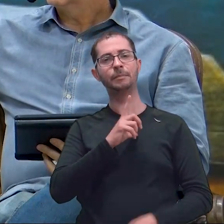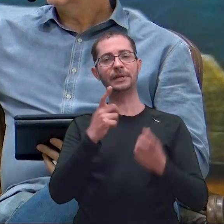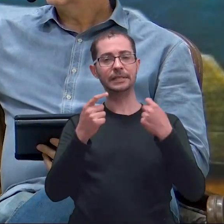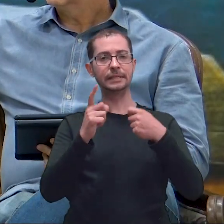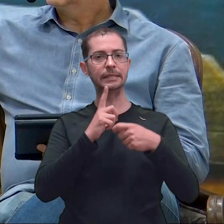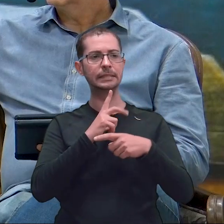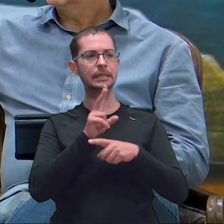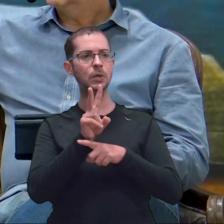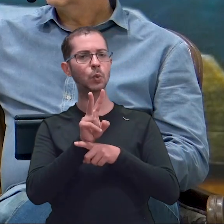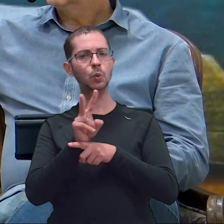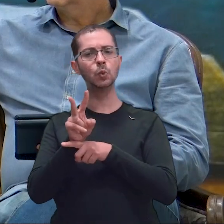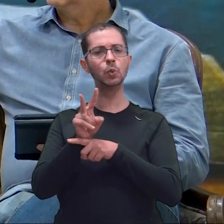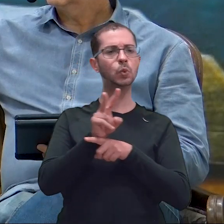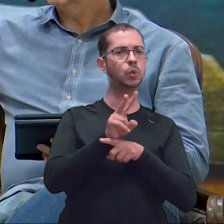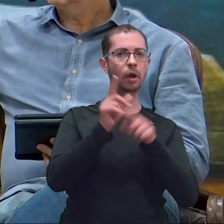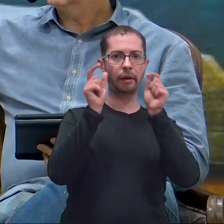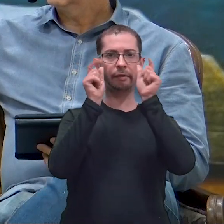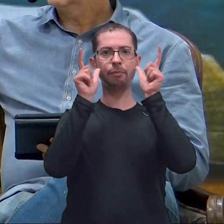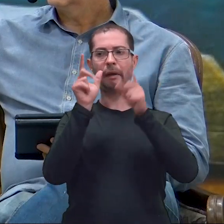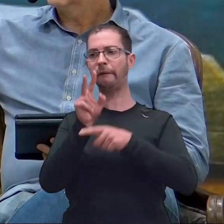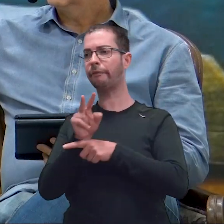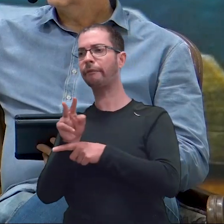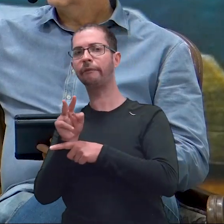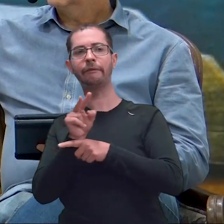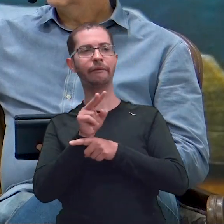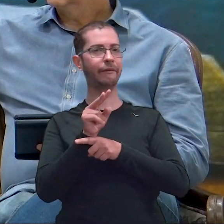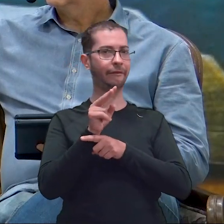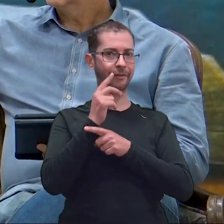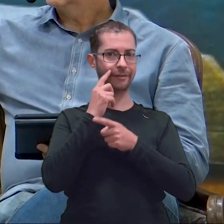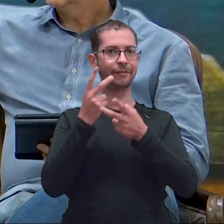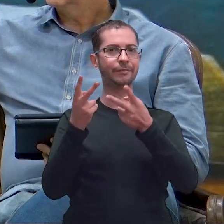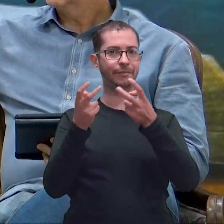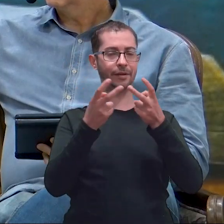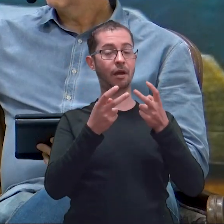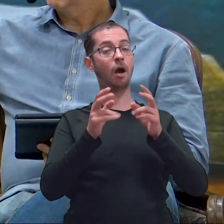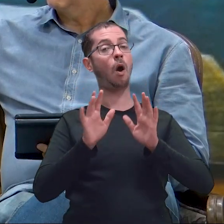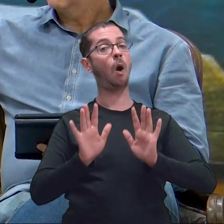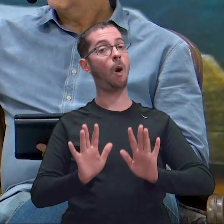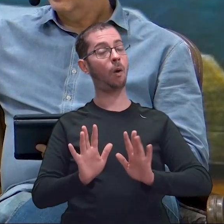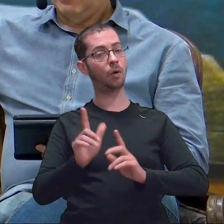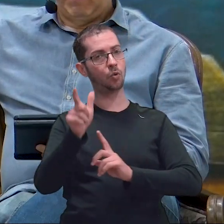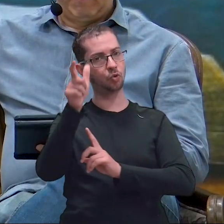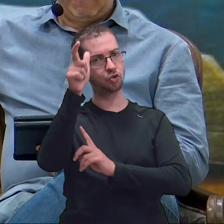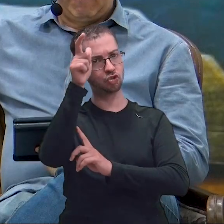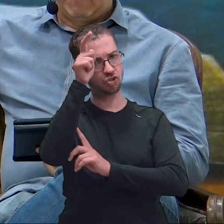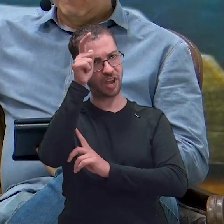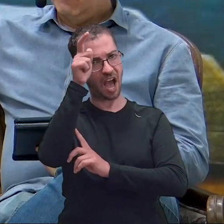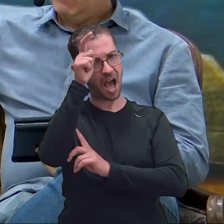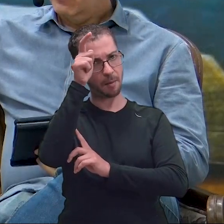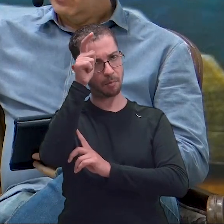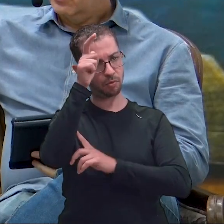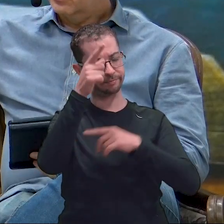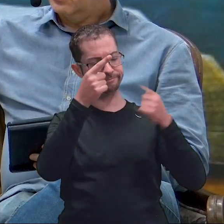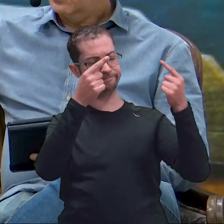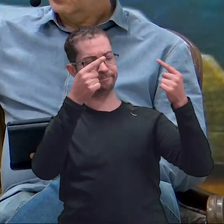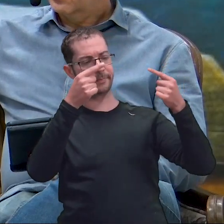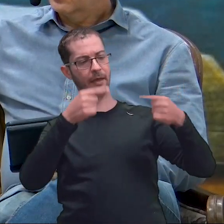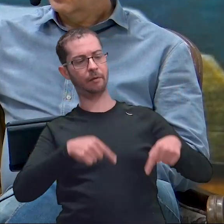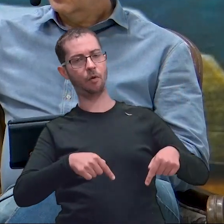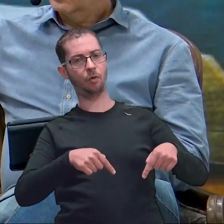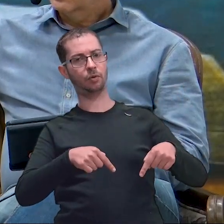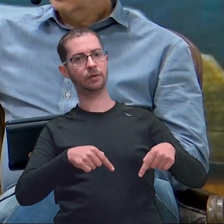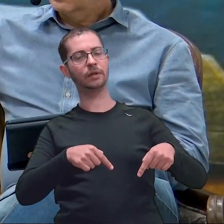vigilantes, né? Vigiai e orai. Ó, olha aqui. O diabo, o vosso adversário,